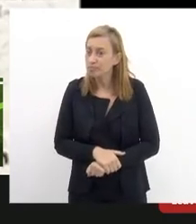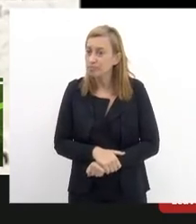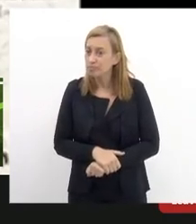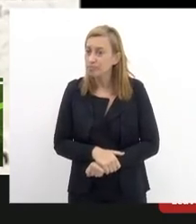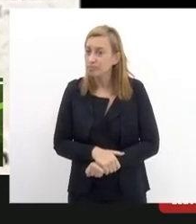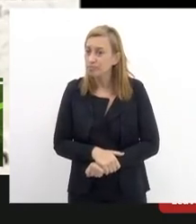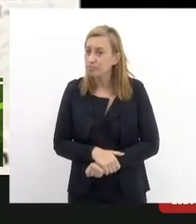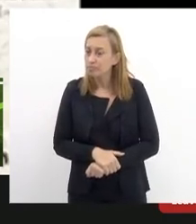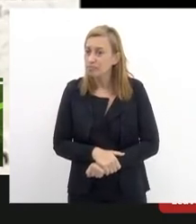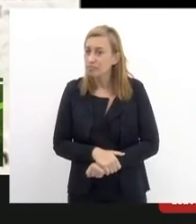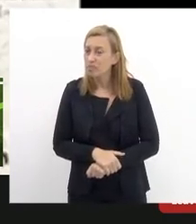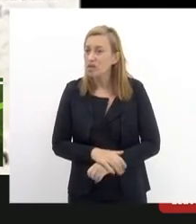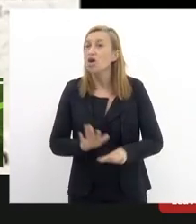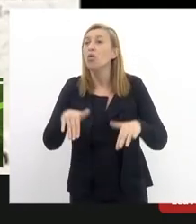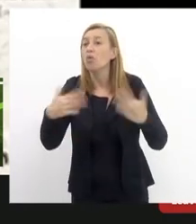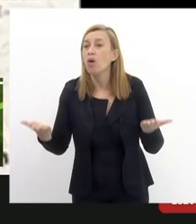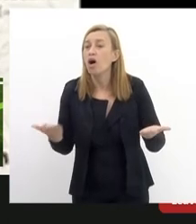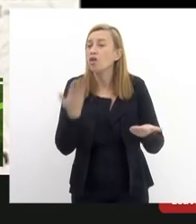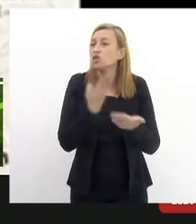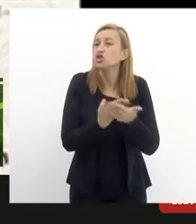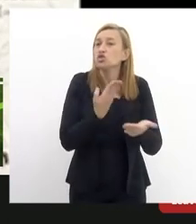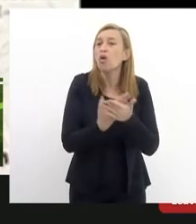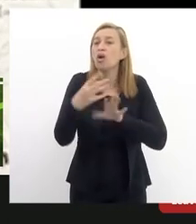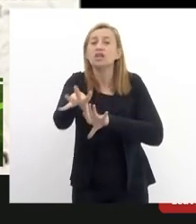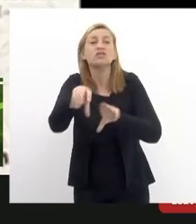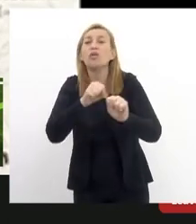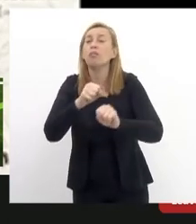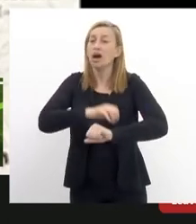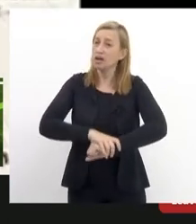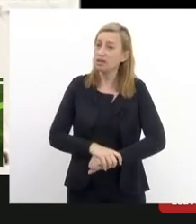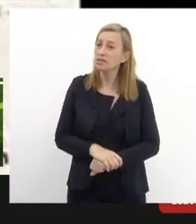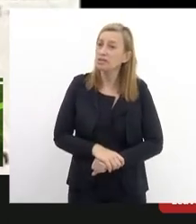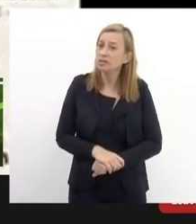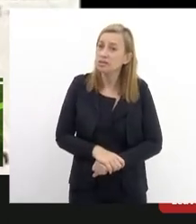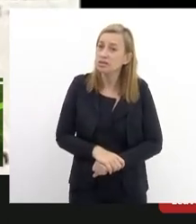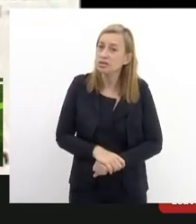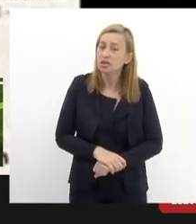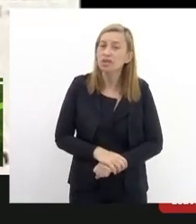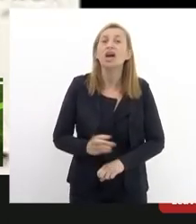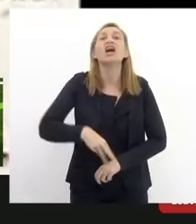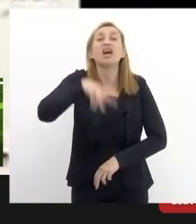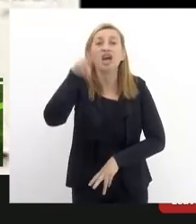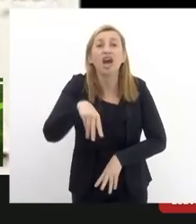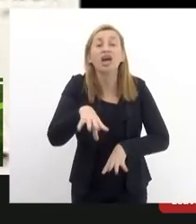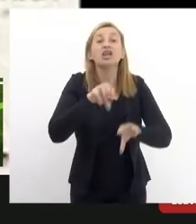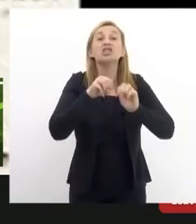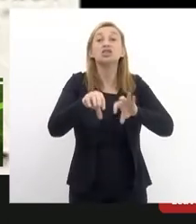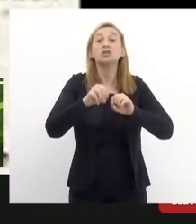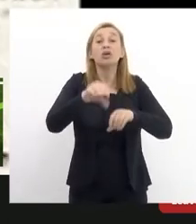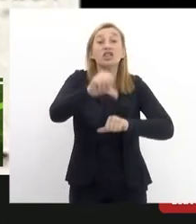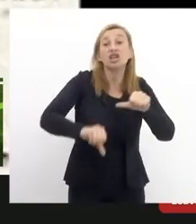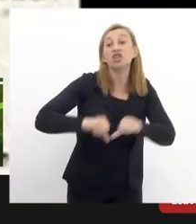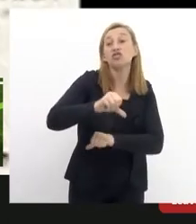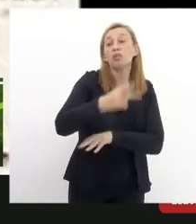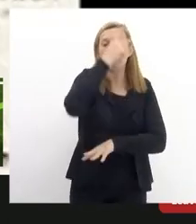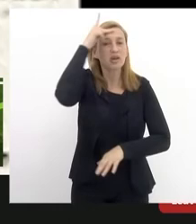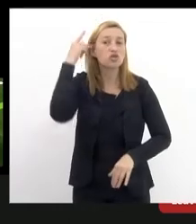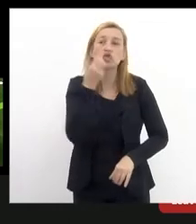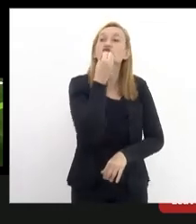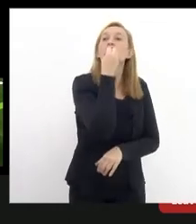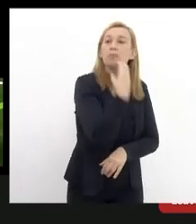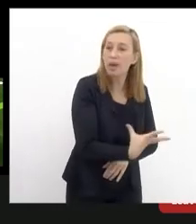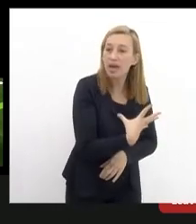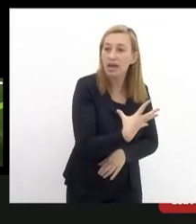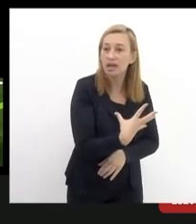em que escola se formaram quem lhes ensinou a transformar pessoas de bem em